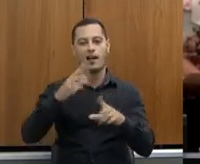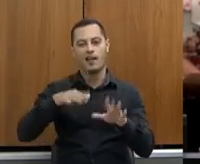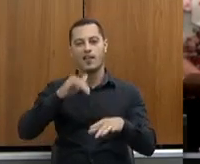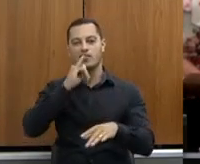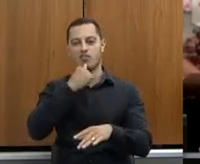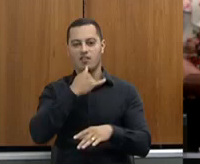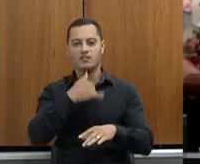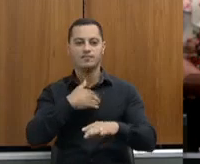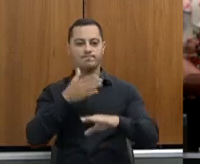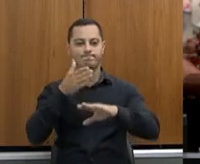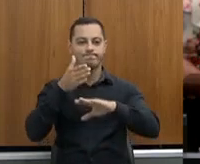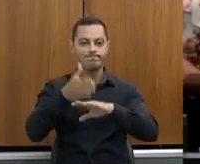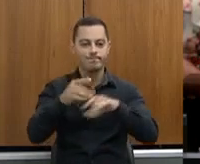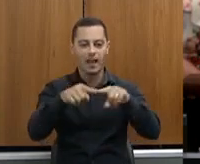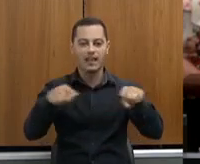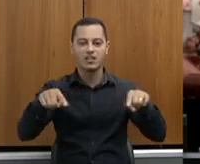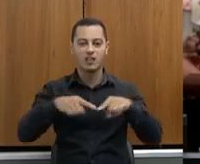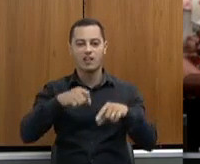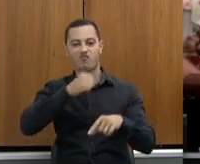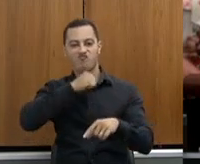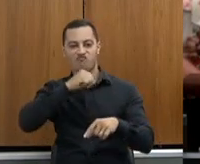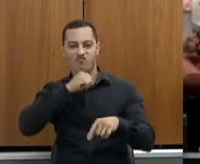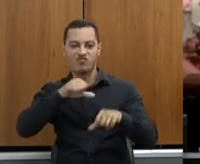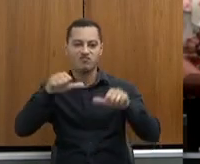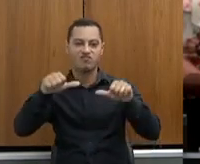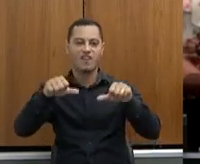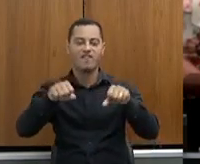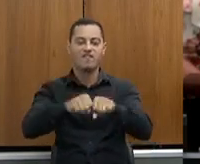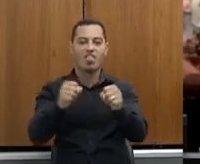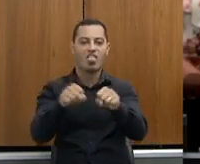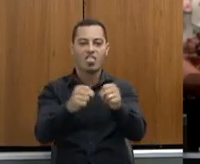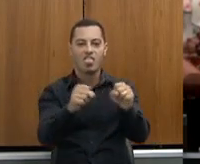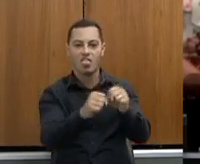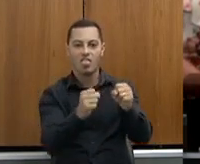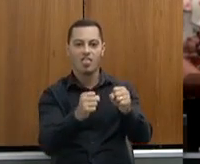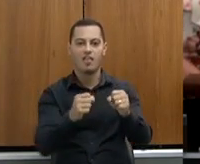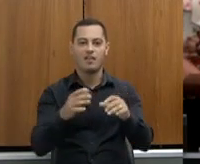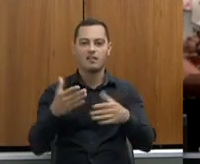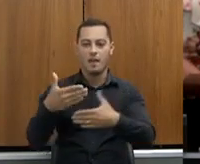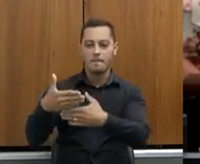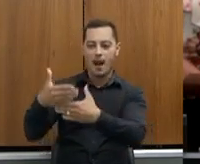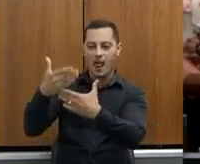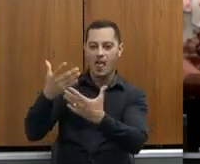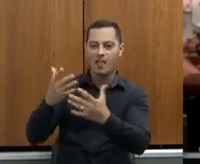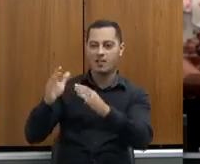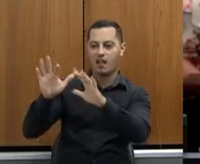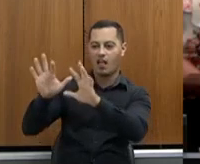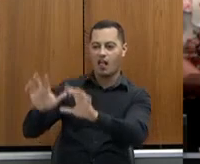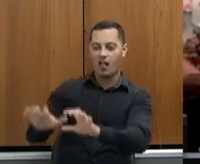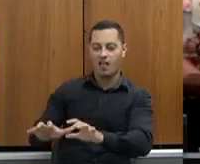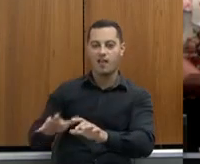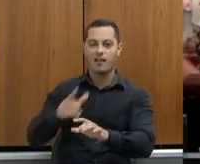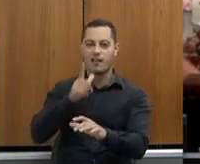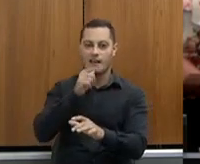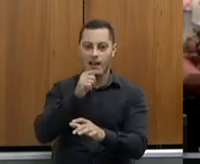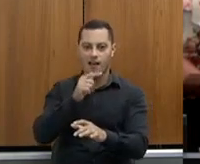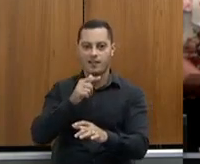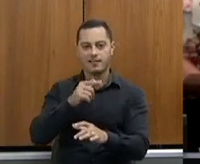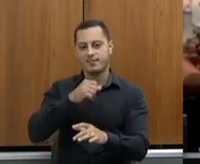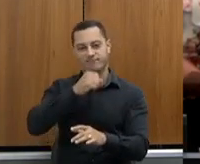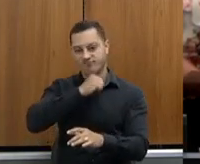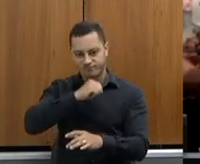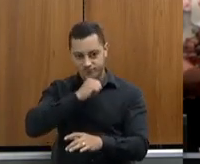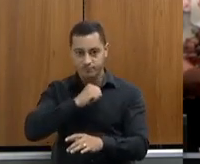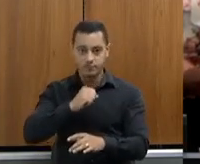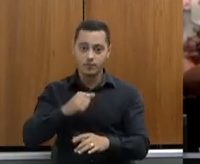do IMA, da-Mater, ou da própria questão de pesquisa da Epa Amiga, e as paredes estão descascando, está em filtração. Nós temos que dar condição de